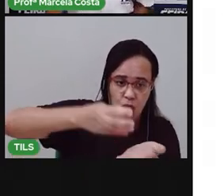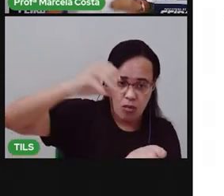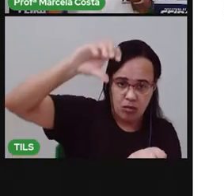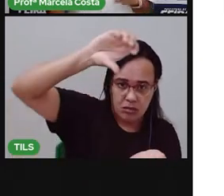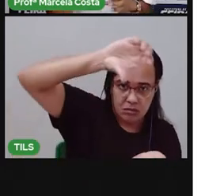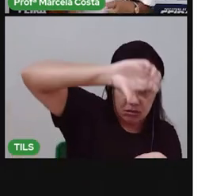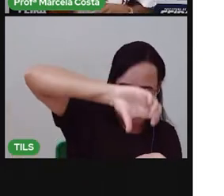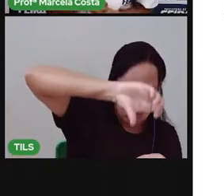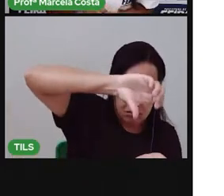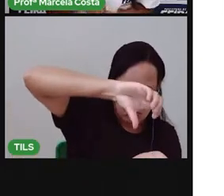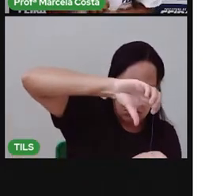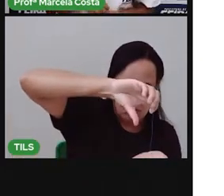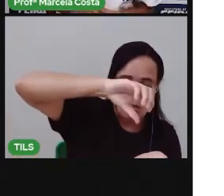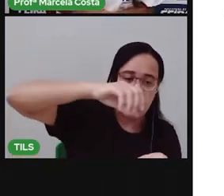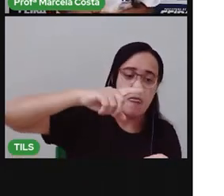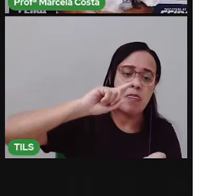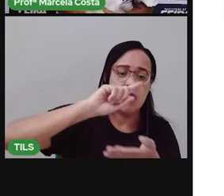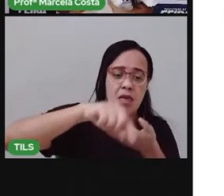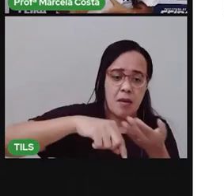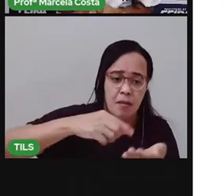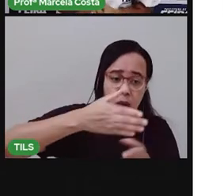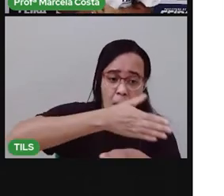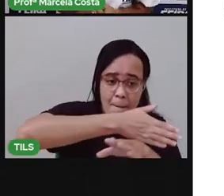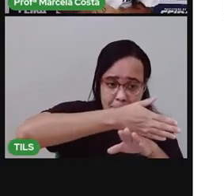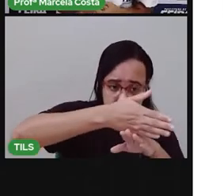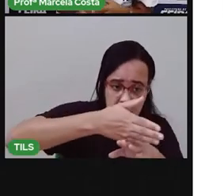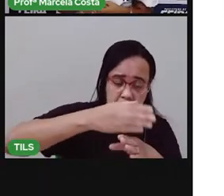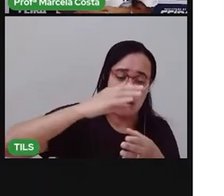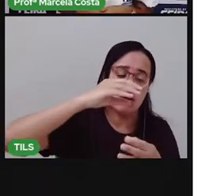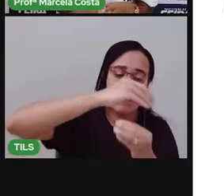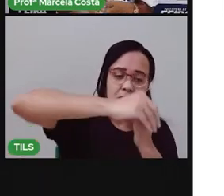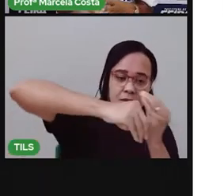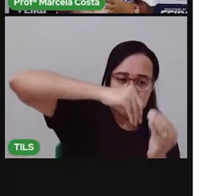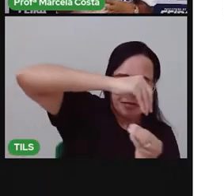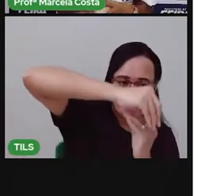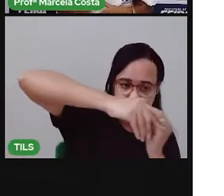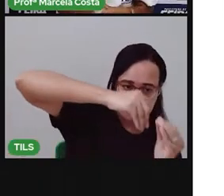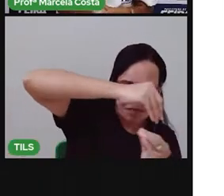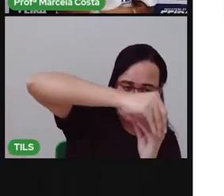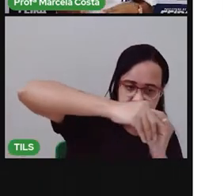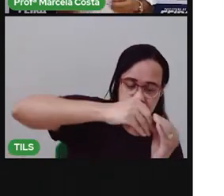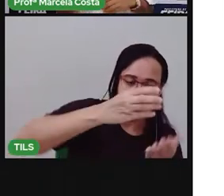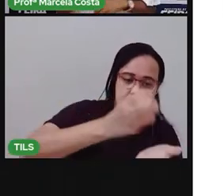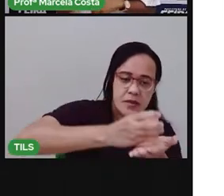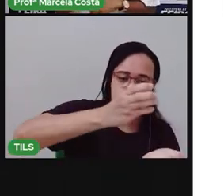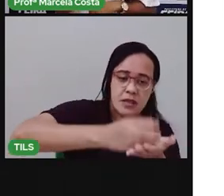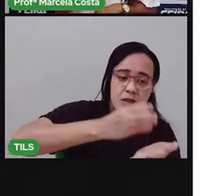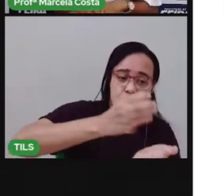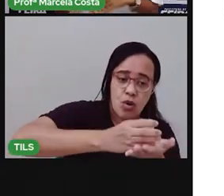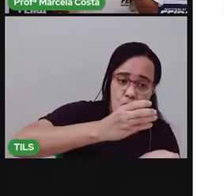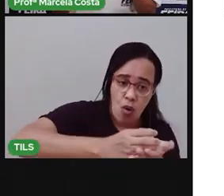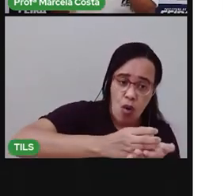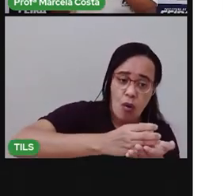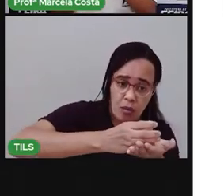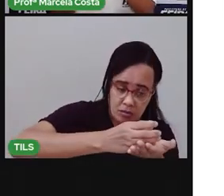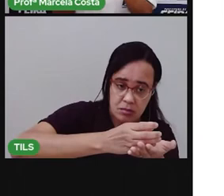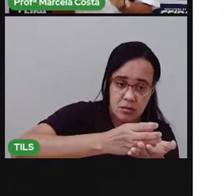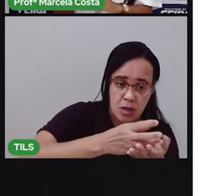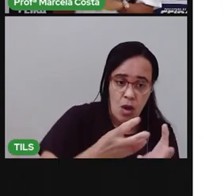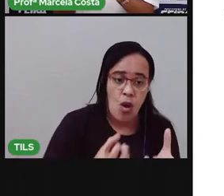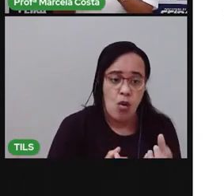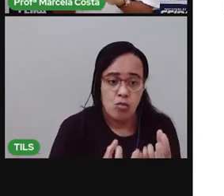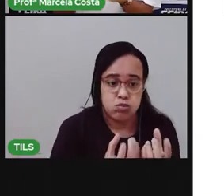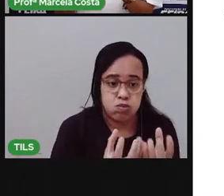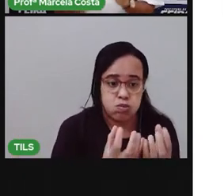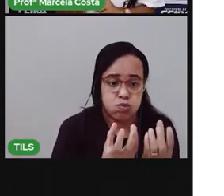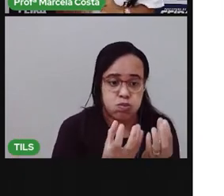misturar esses ingredientes de um copo tá um copo que seja alto porque senão ele vai começar